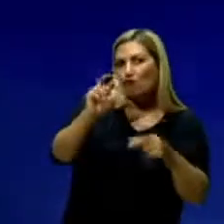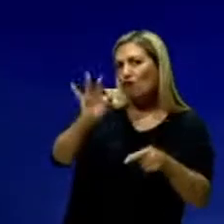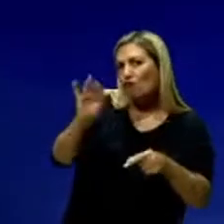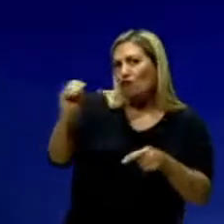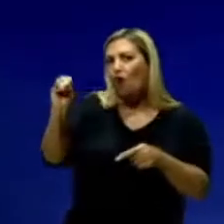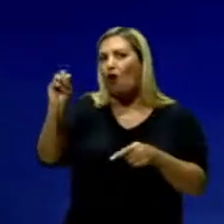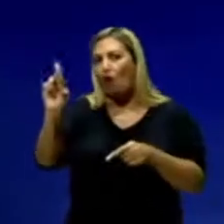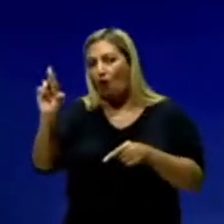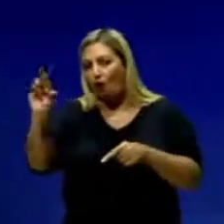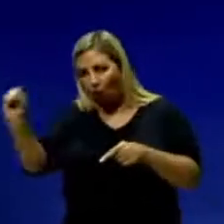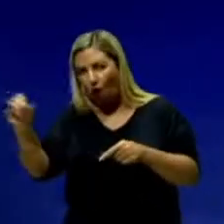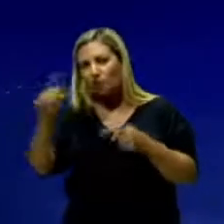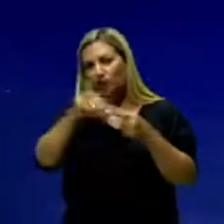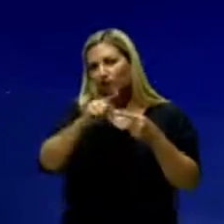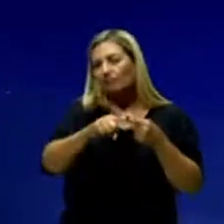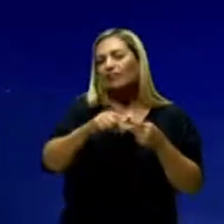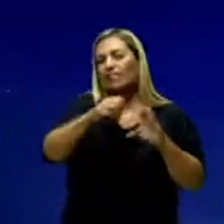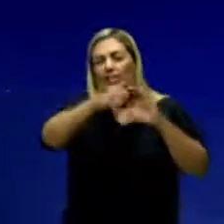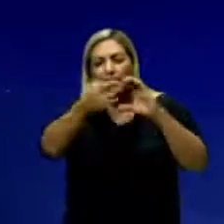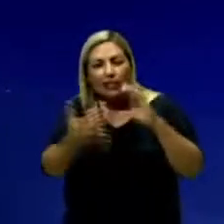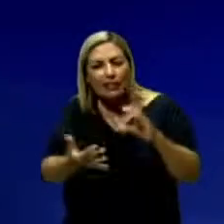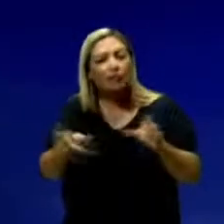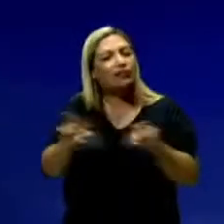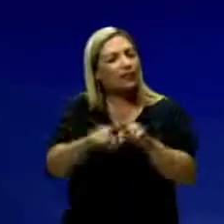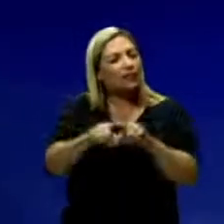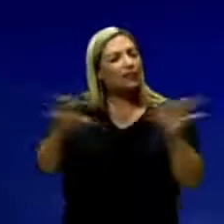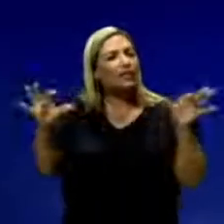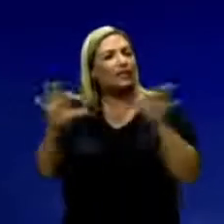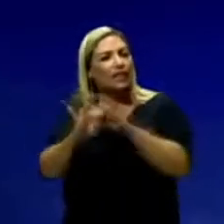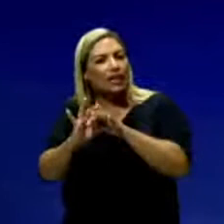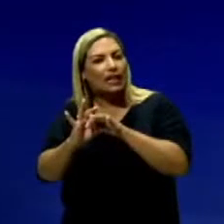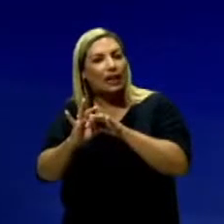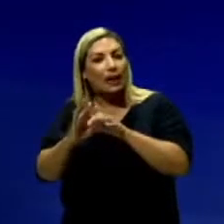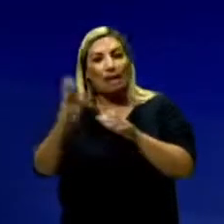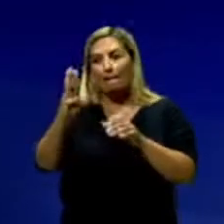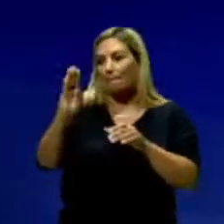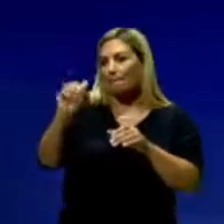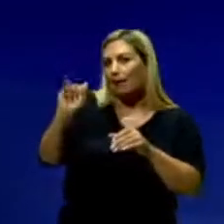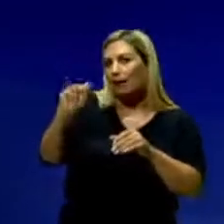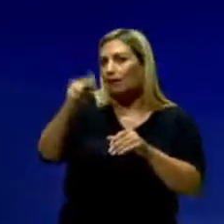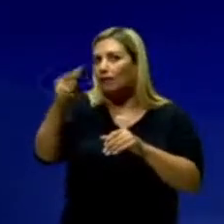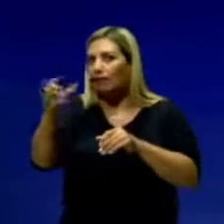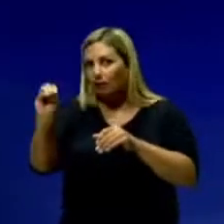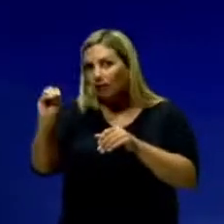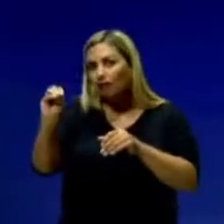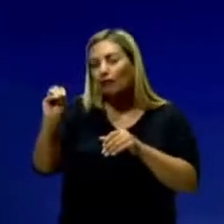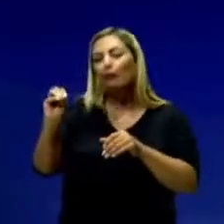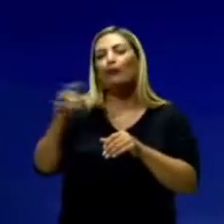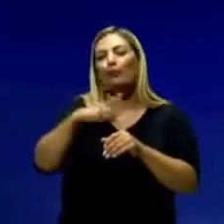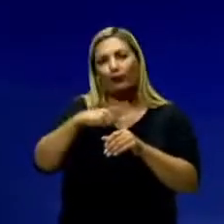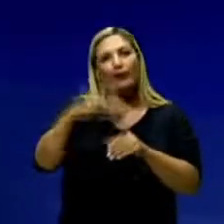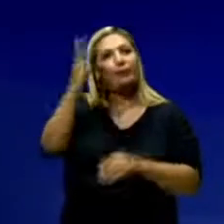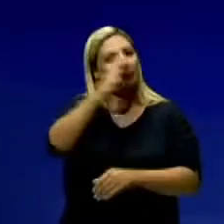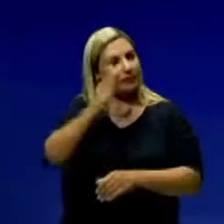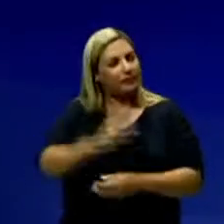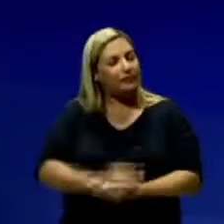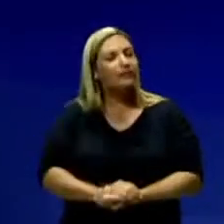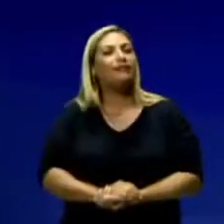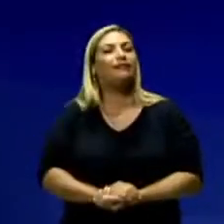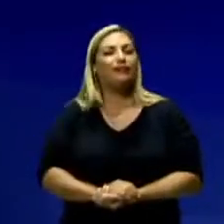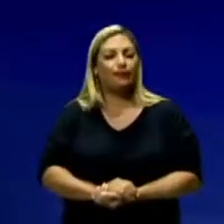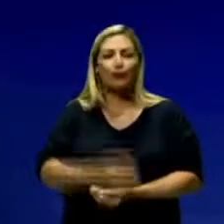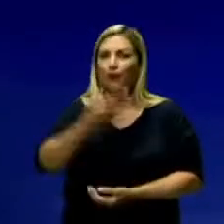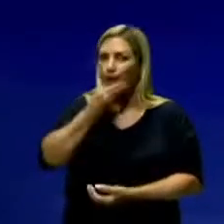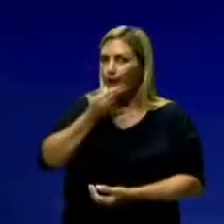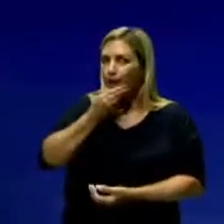O forró, ele tem uma característica também muito ligada ao baião. Inclusive, é brasileiro o